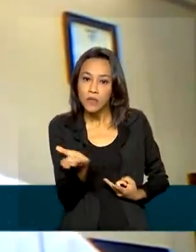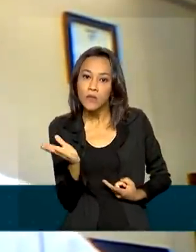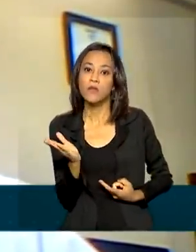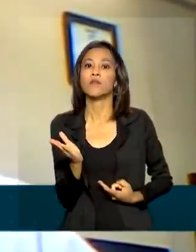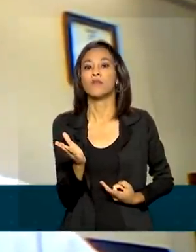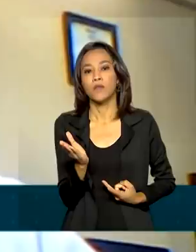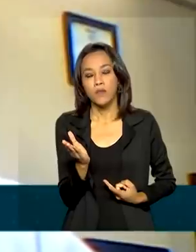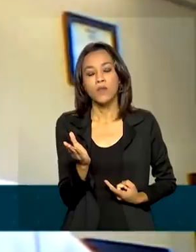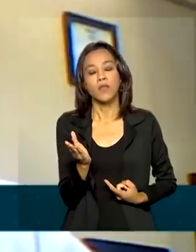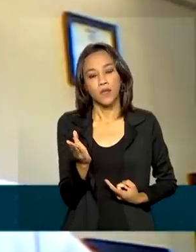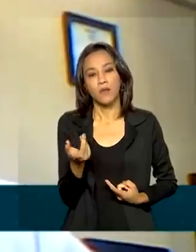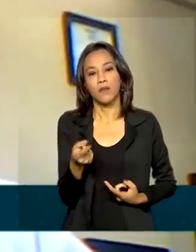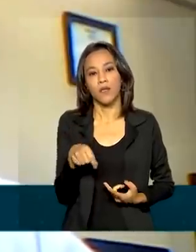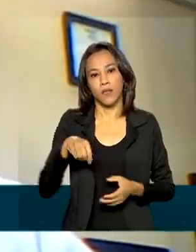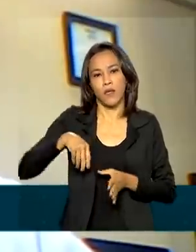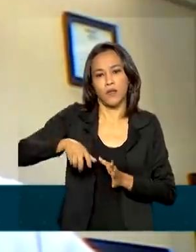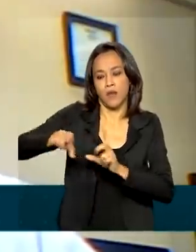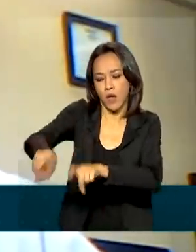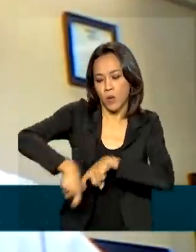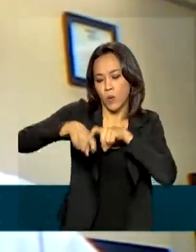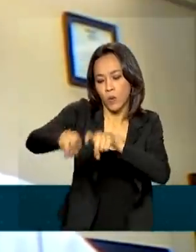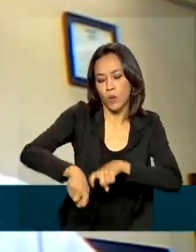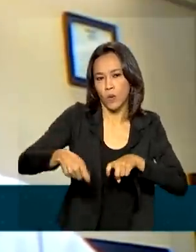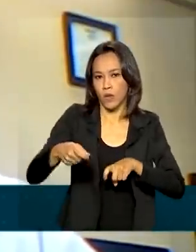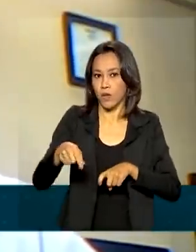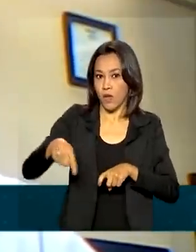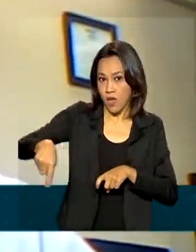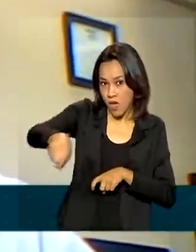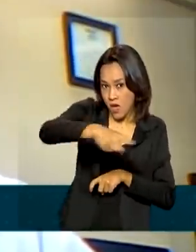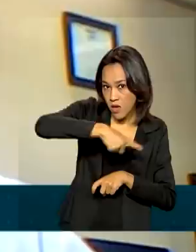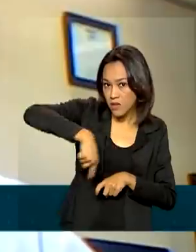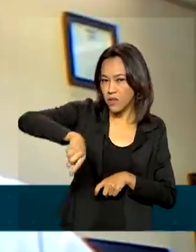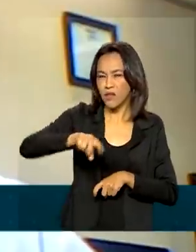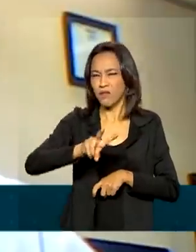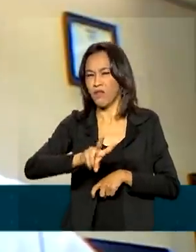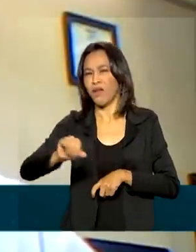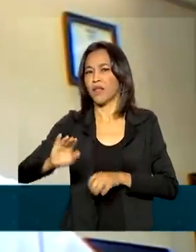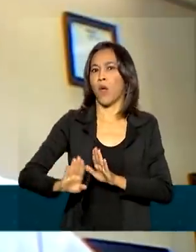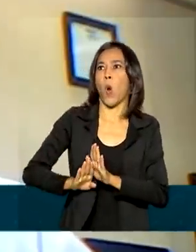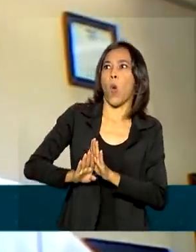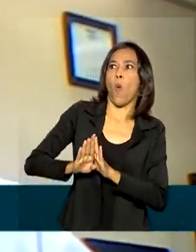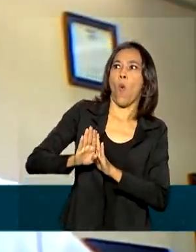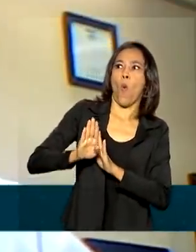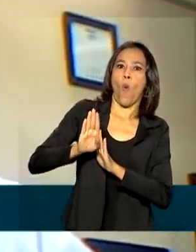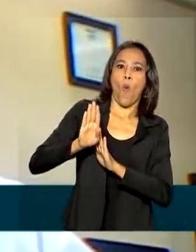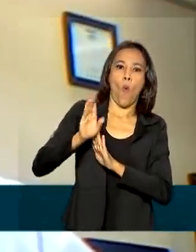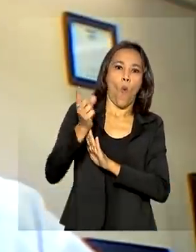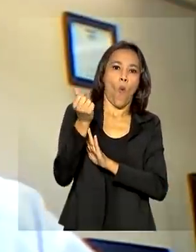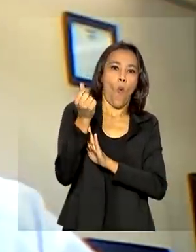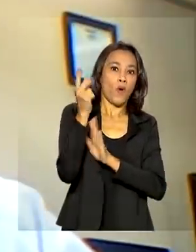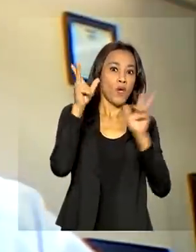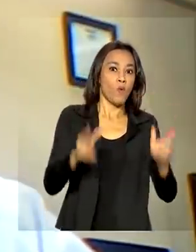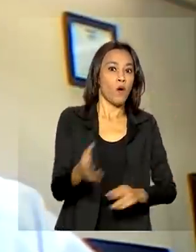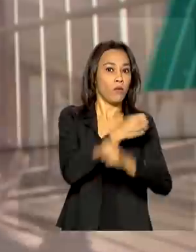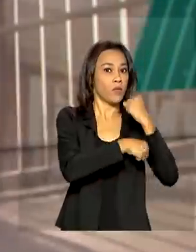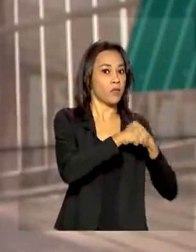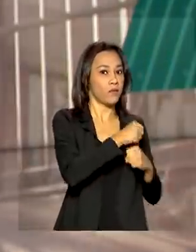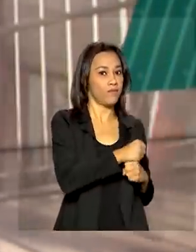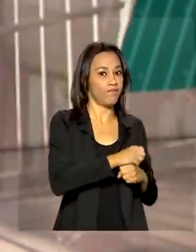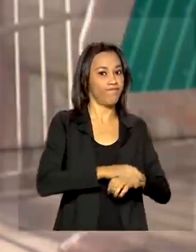é que o preço dos produtos agrícolas não devem ter grandes altas como vimos no passado.